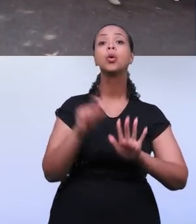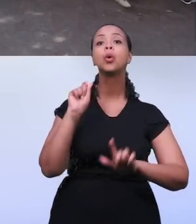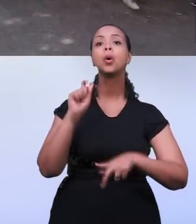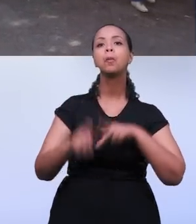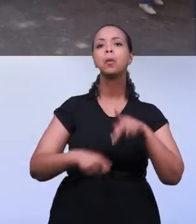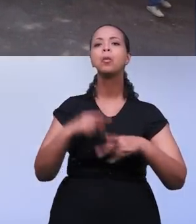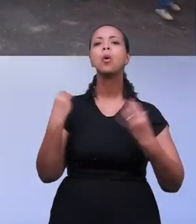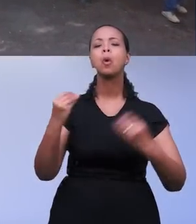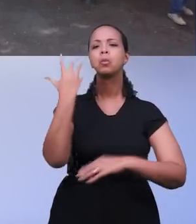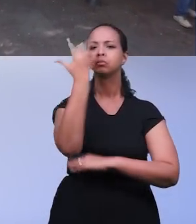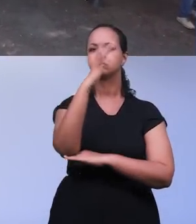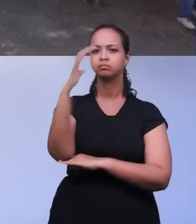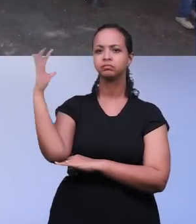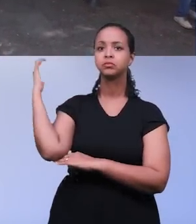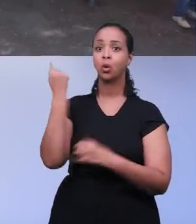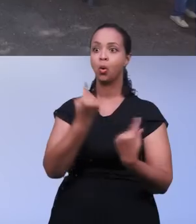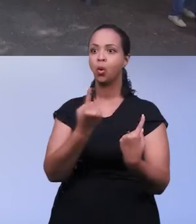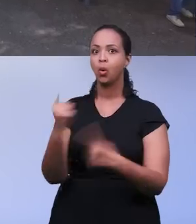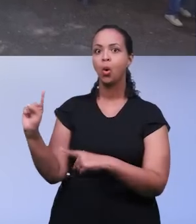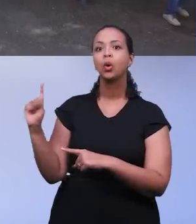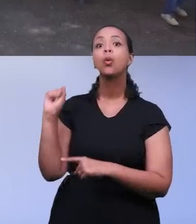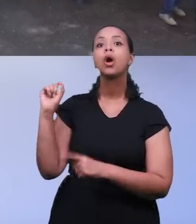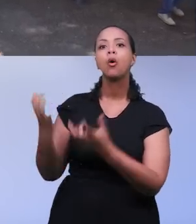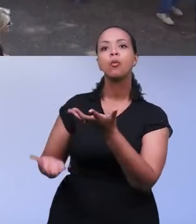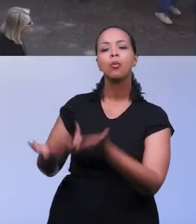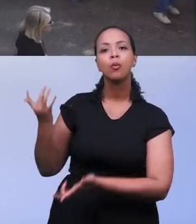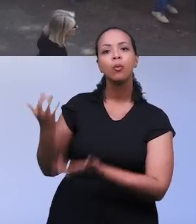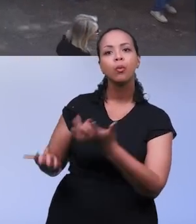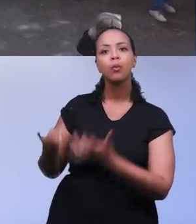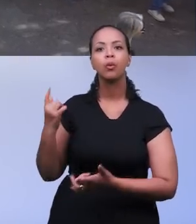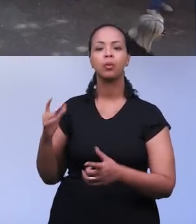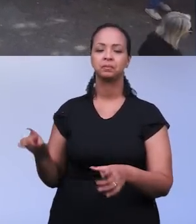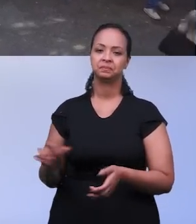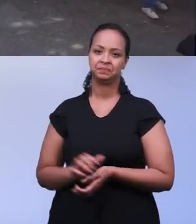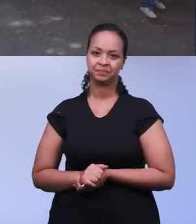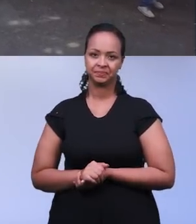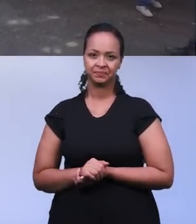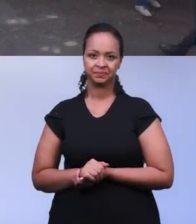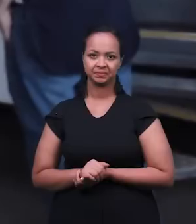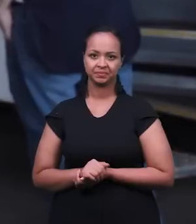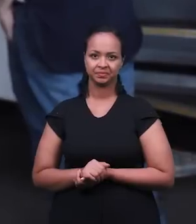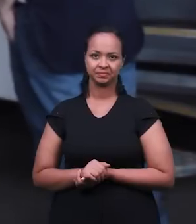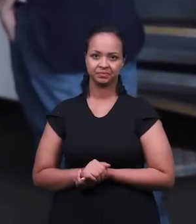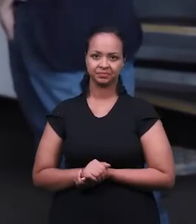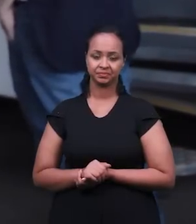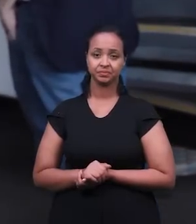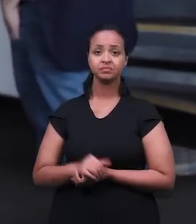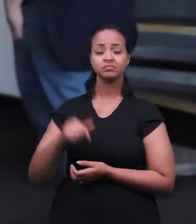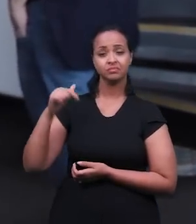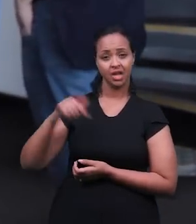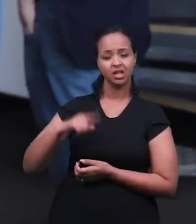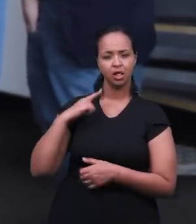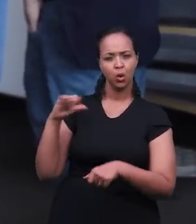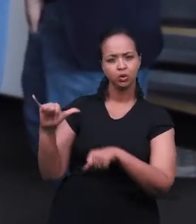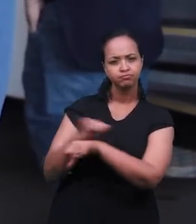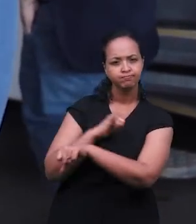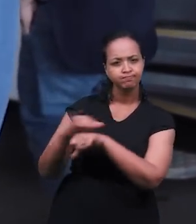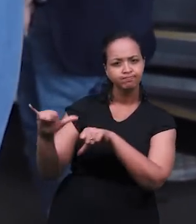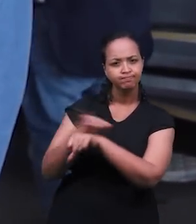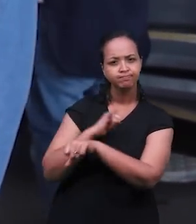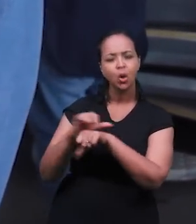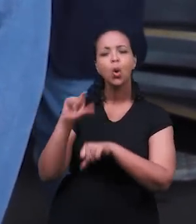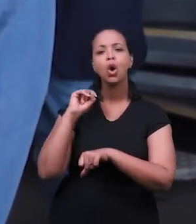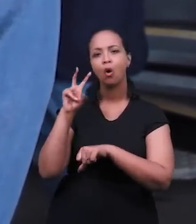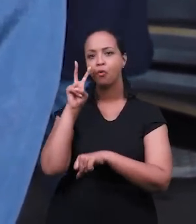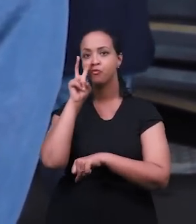público de serviços ambientais, combate ao incêndio e operações táticas. A diretoria de operações táticas é